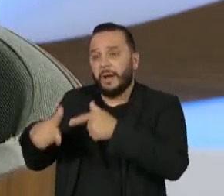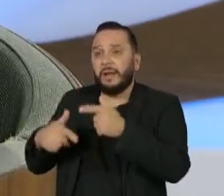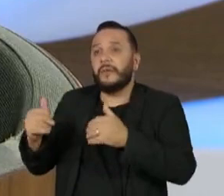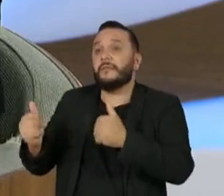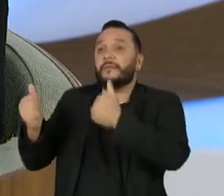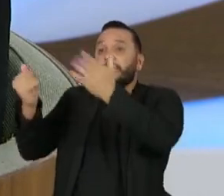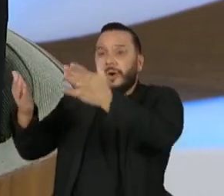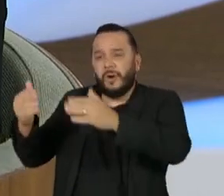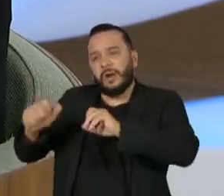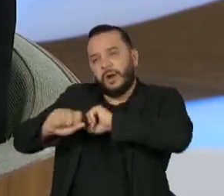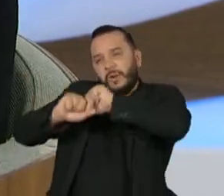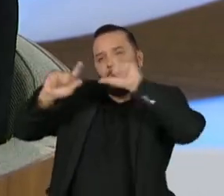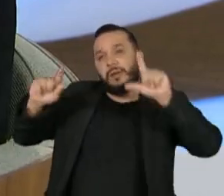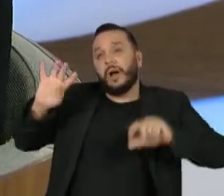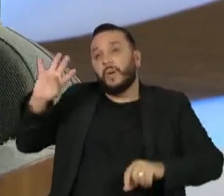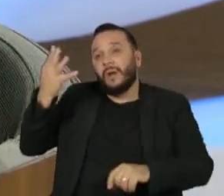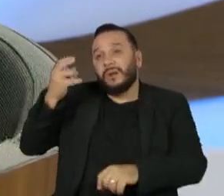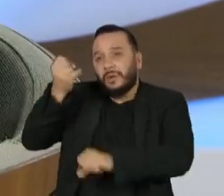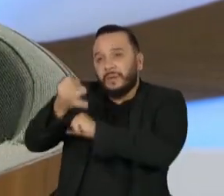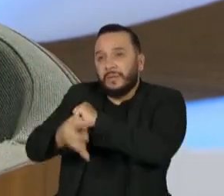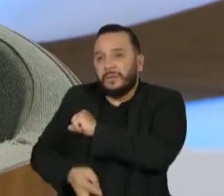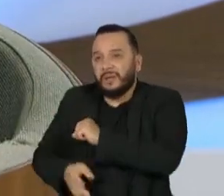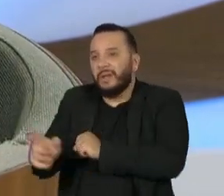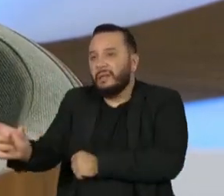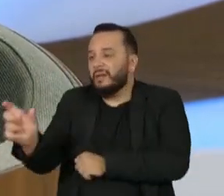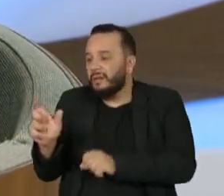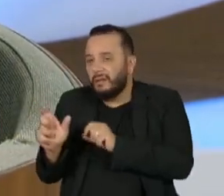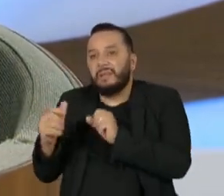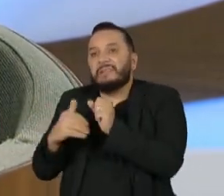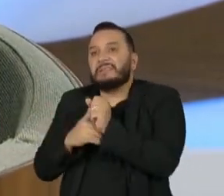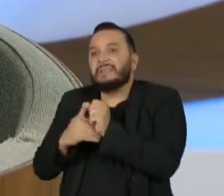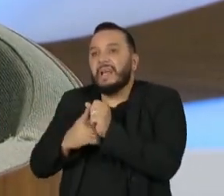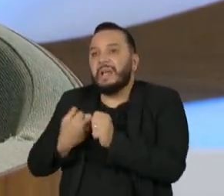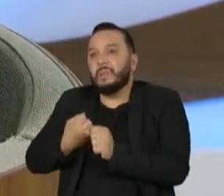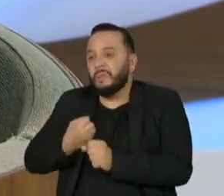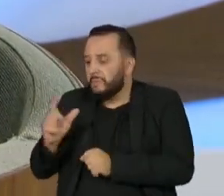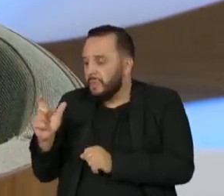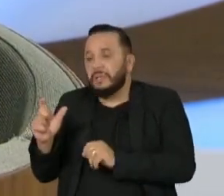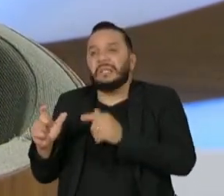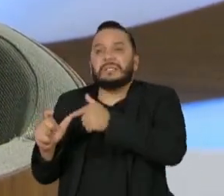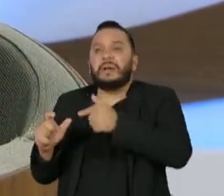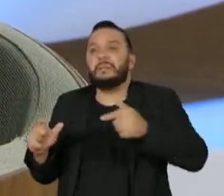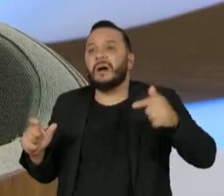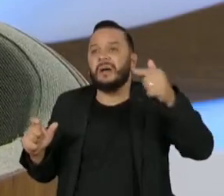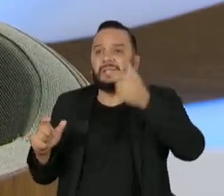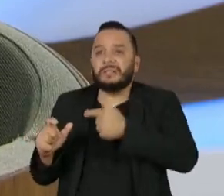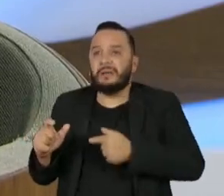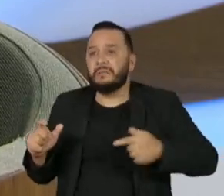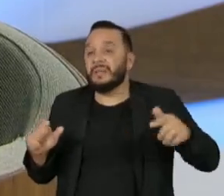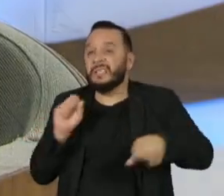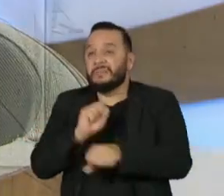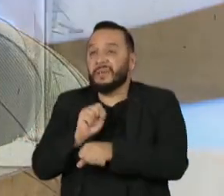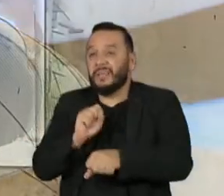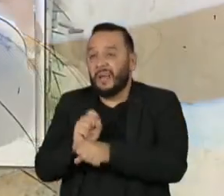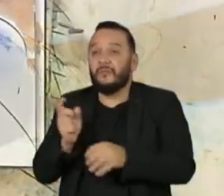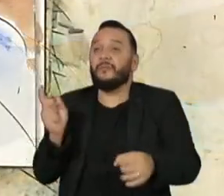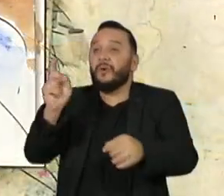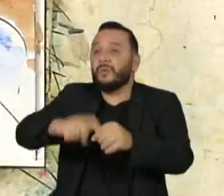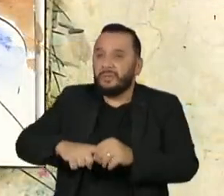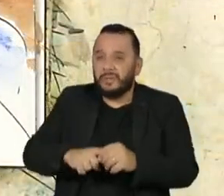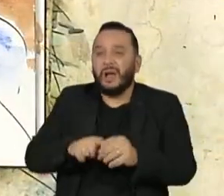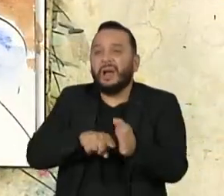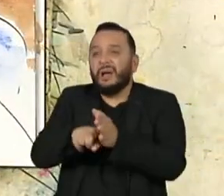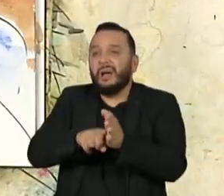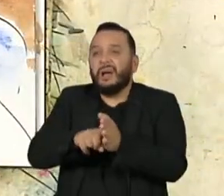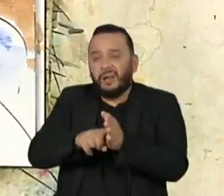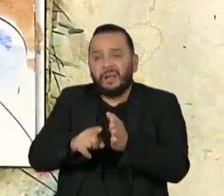para poder pegar uma senha no posto saúde, para no outro dia ou na outra semana voltar para ser consultada, se ela tem um celular, ela pode, no aplicativo do